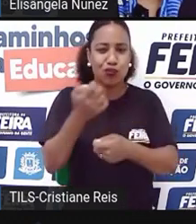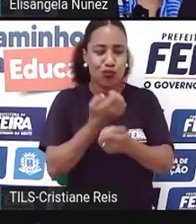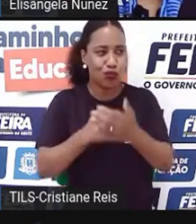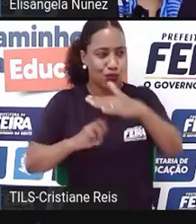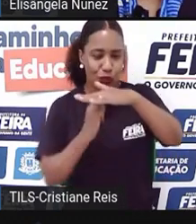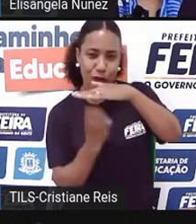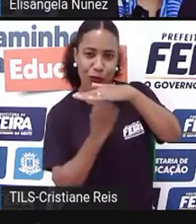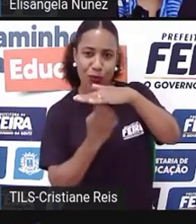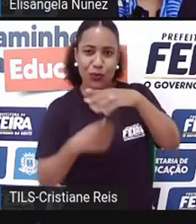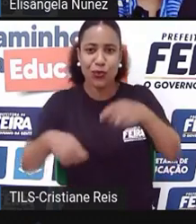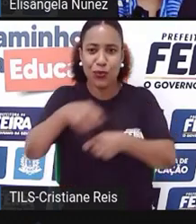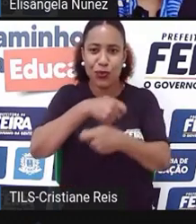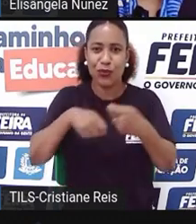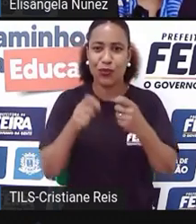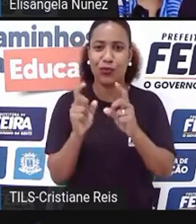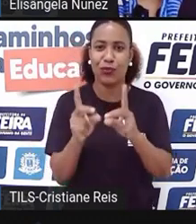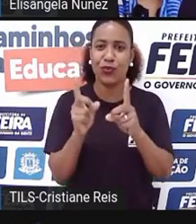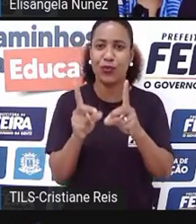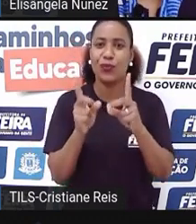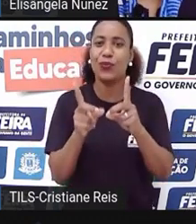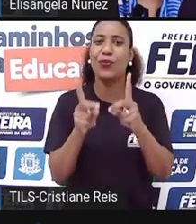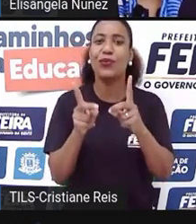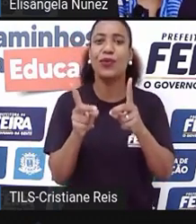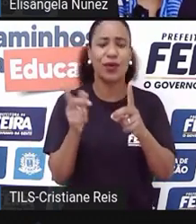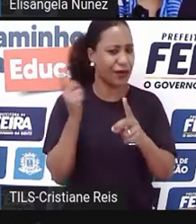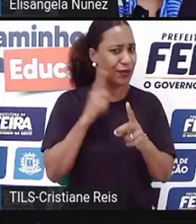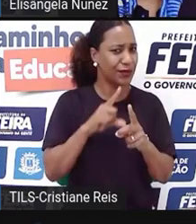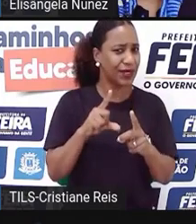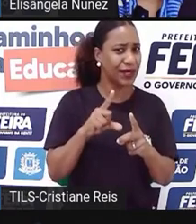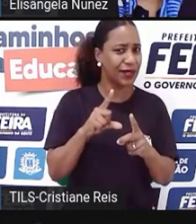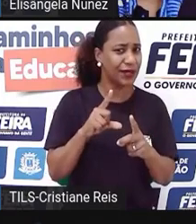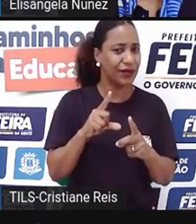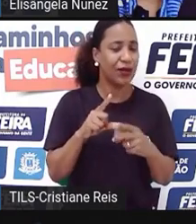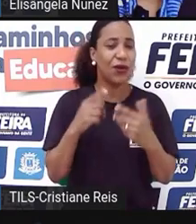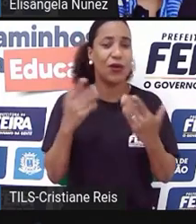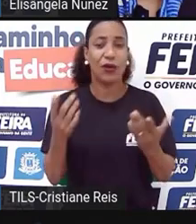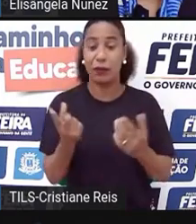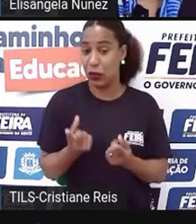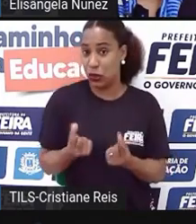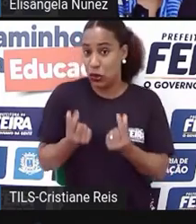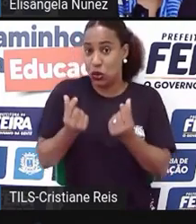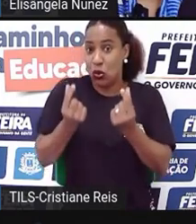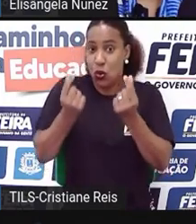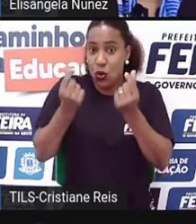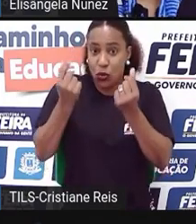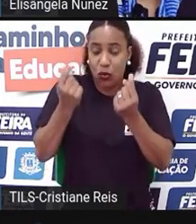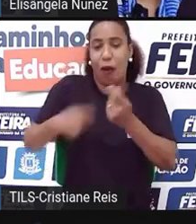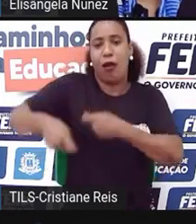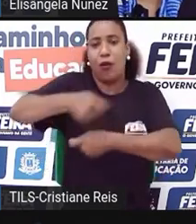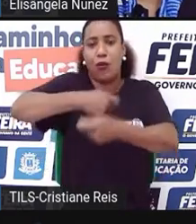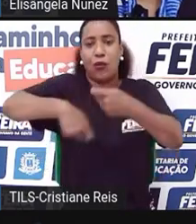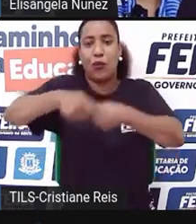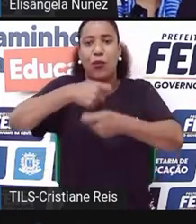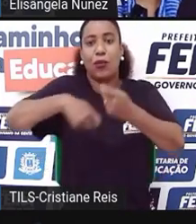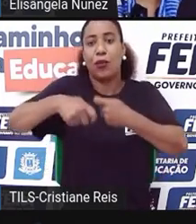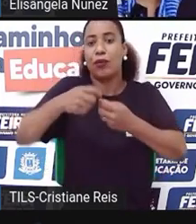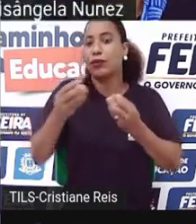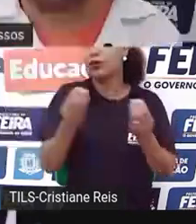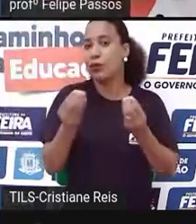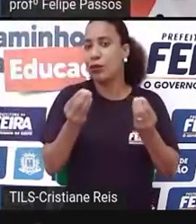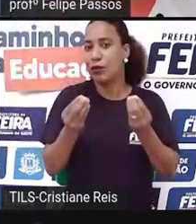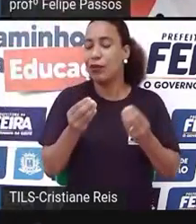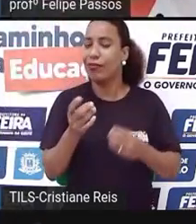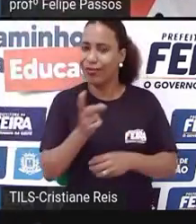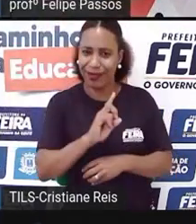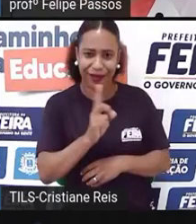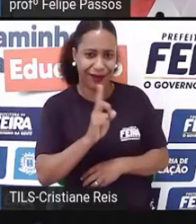assim, nesse perfil, começar a empreender ou só realmente quem tem dinheiro? Não, não, de maneira